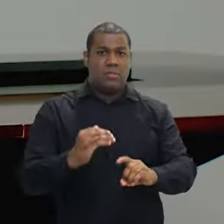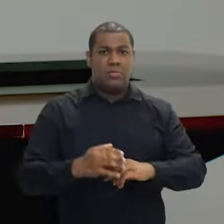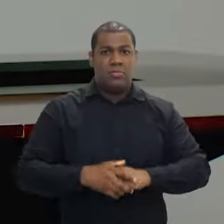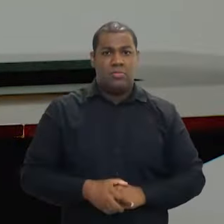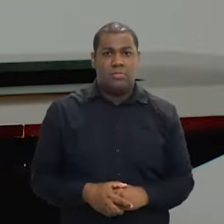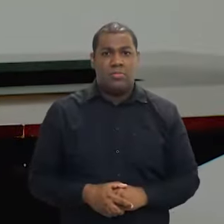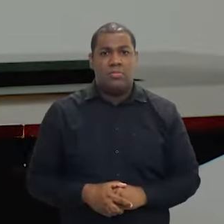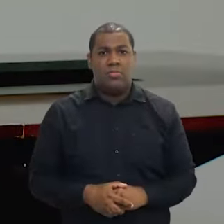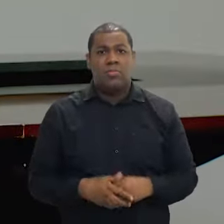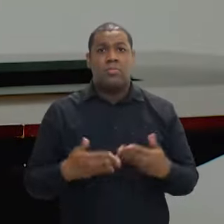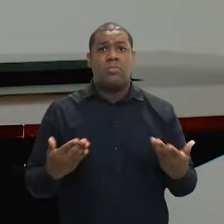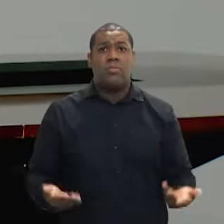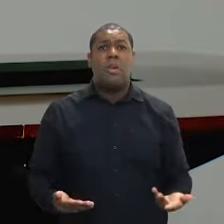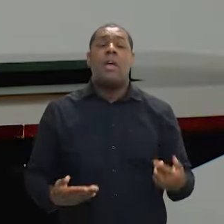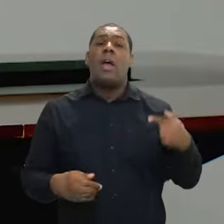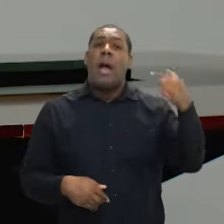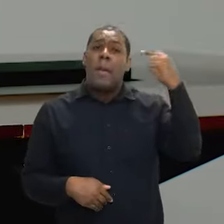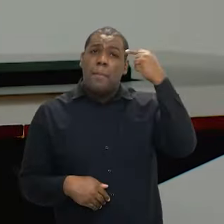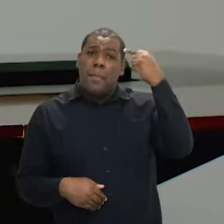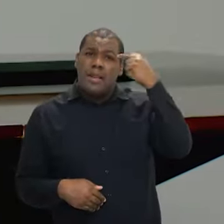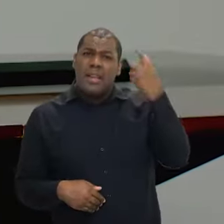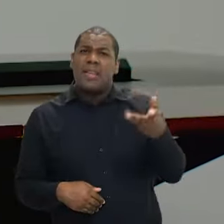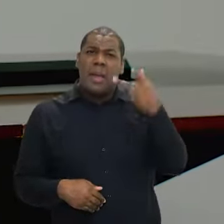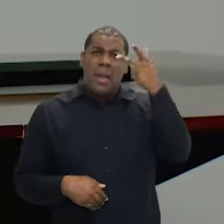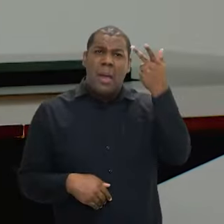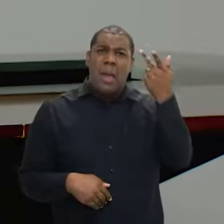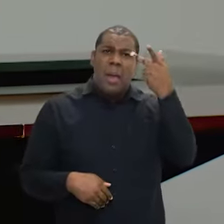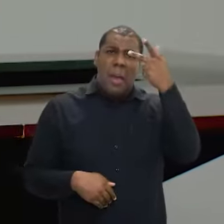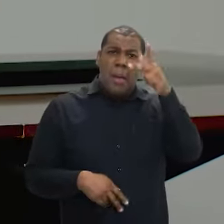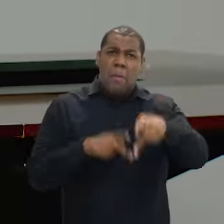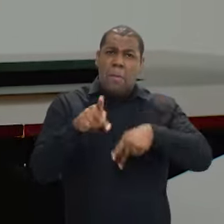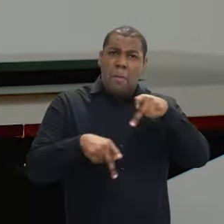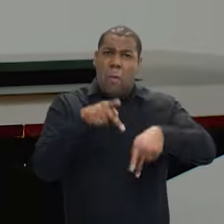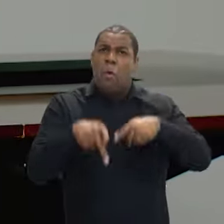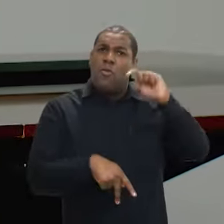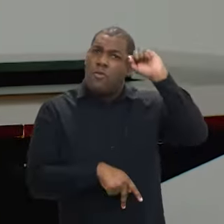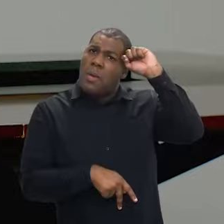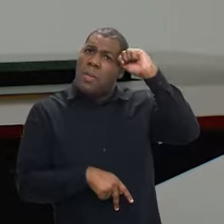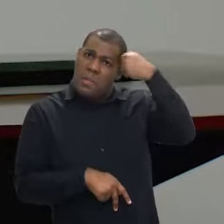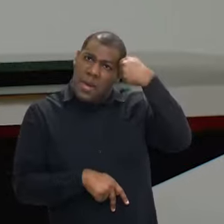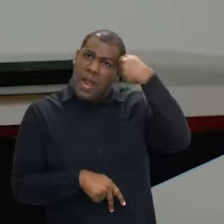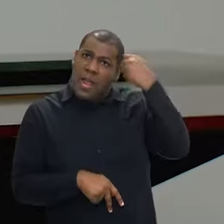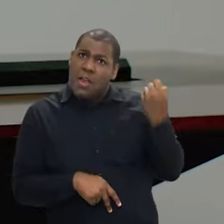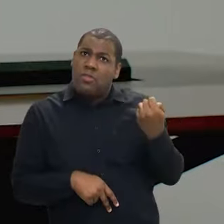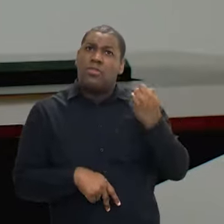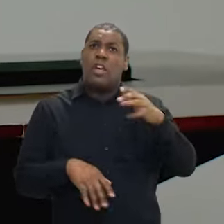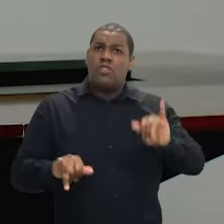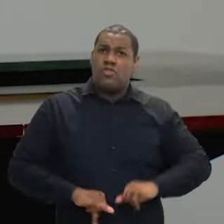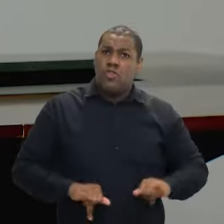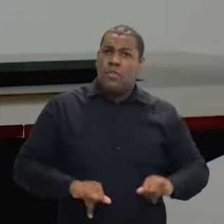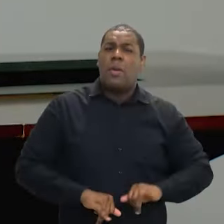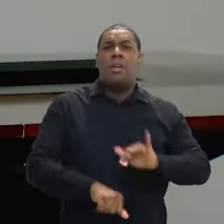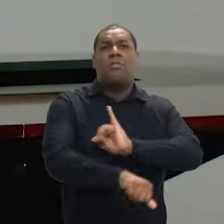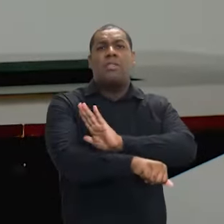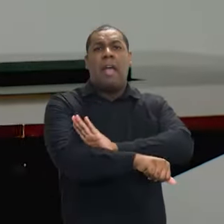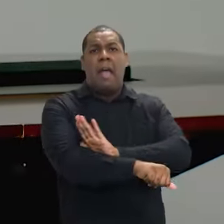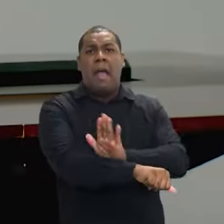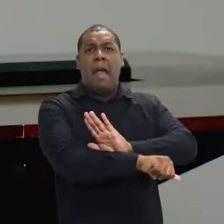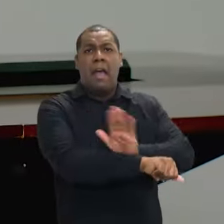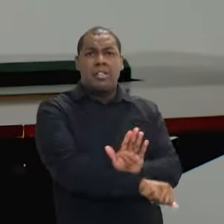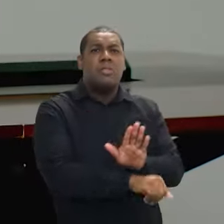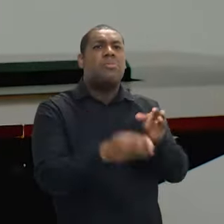em racismo, e como o racismo afeta a vida daquelas pessoas, daqueles grupos, e como a gente pode, a partir dos